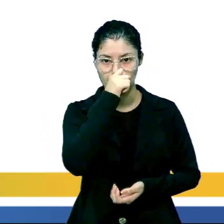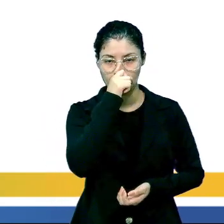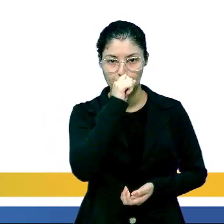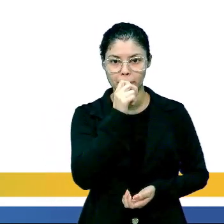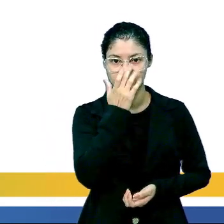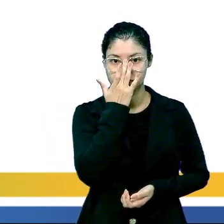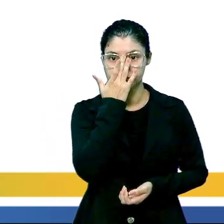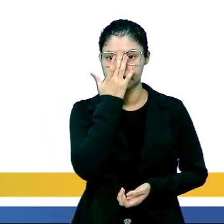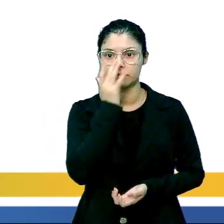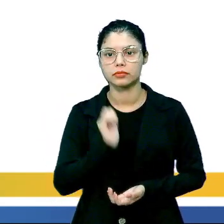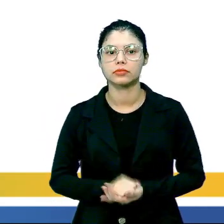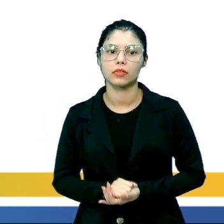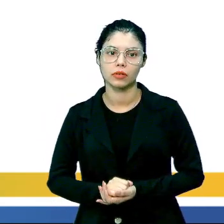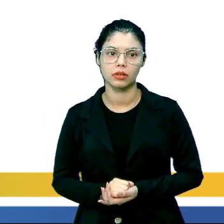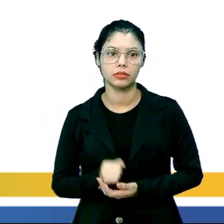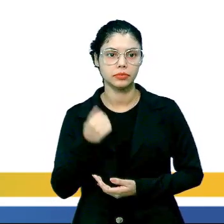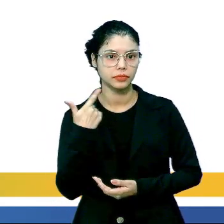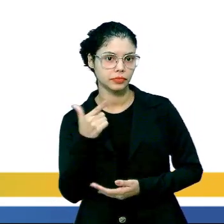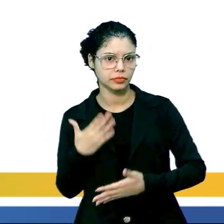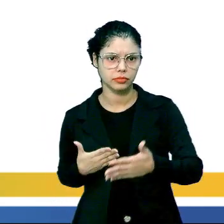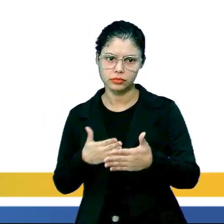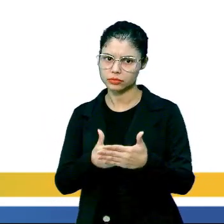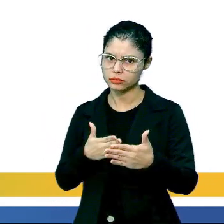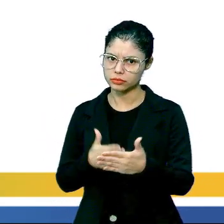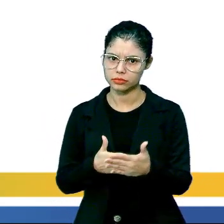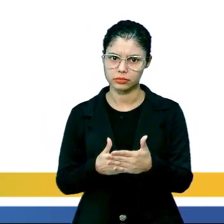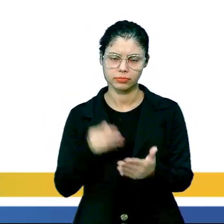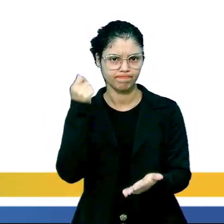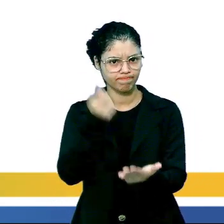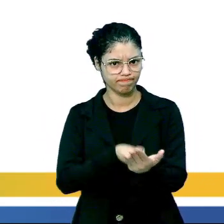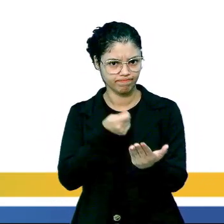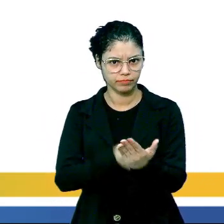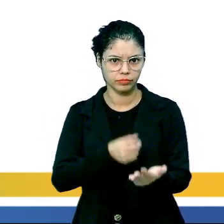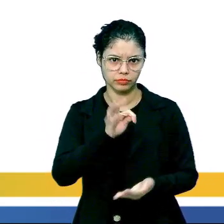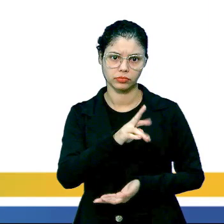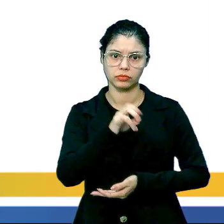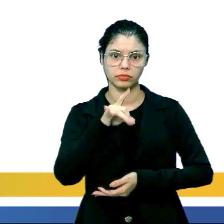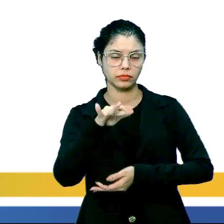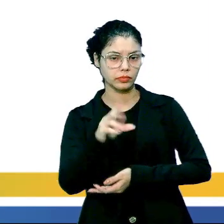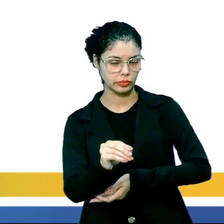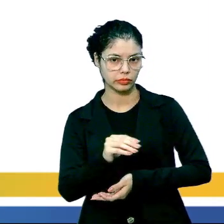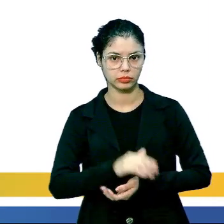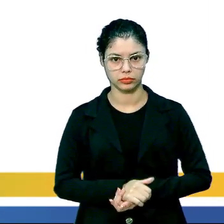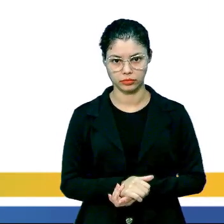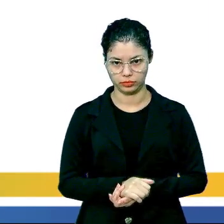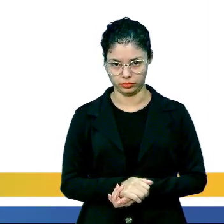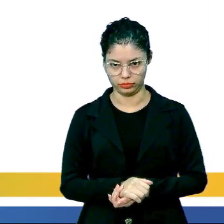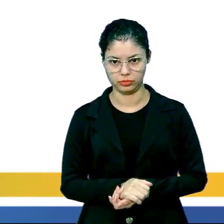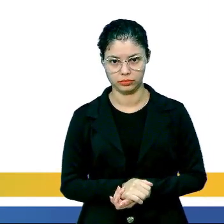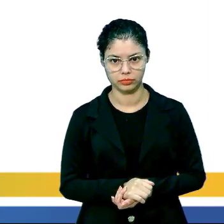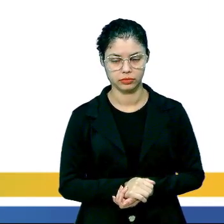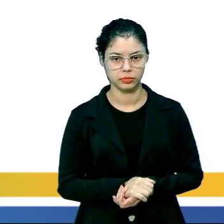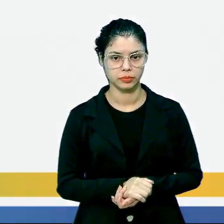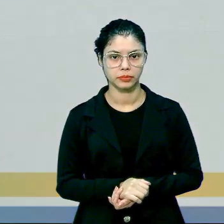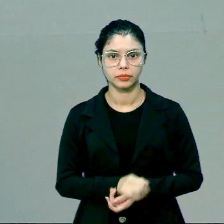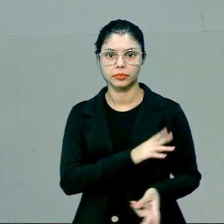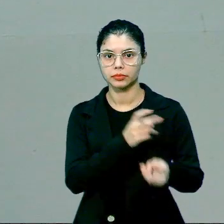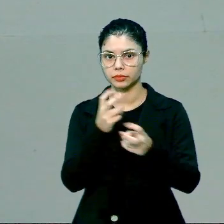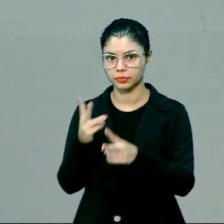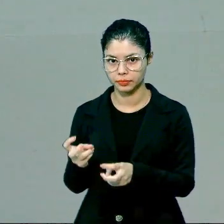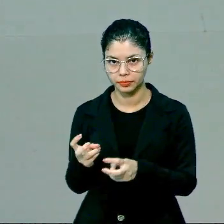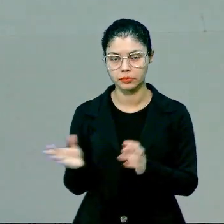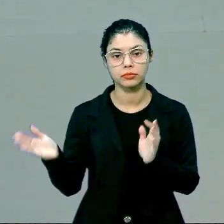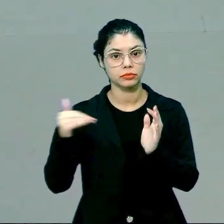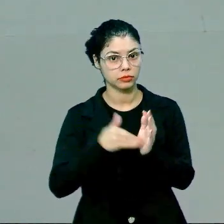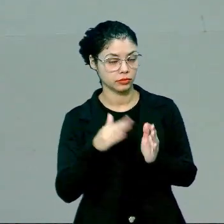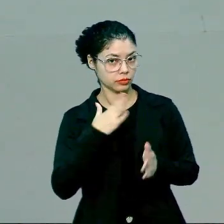pessoais e fazer escolhas sem as limitações impostas por estereótipos. Observe que,